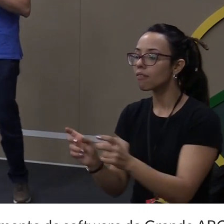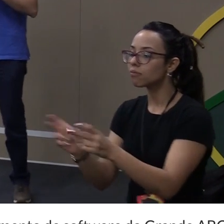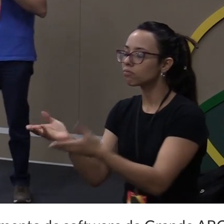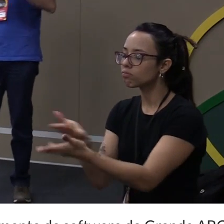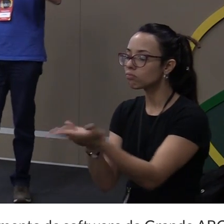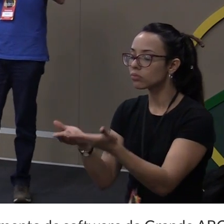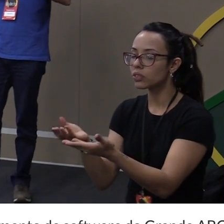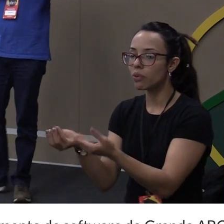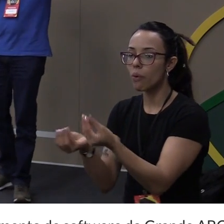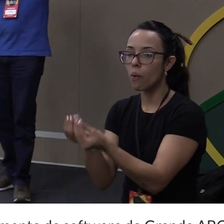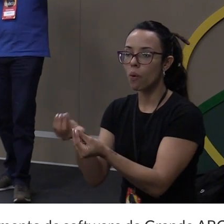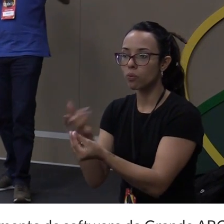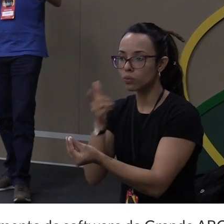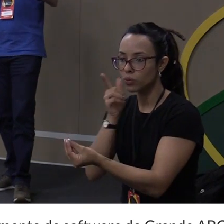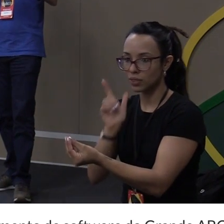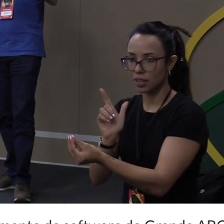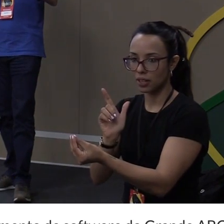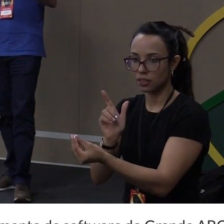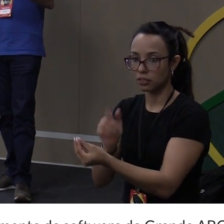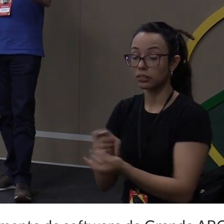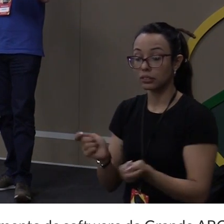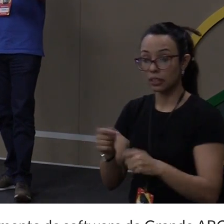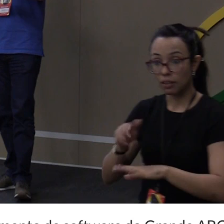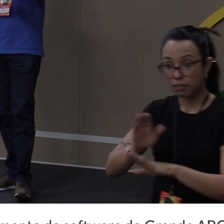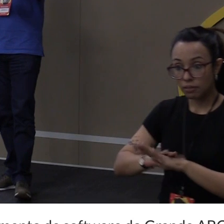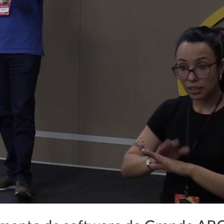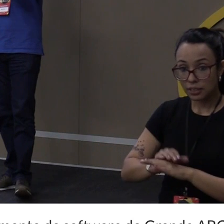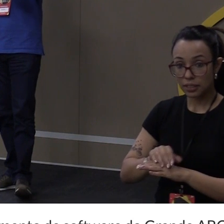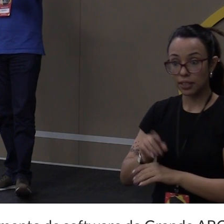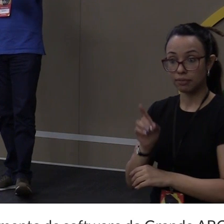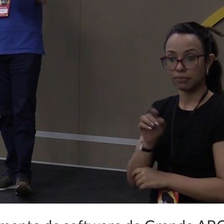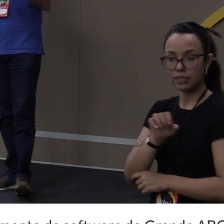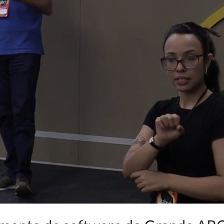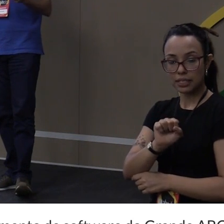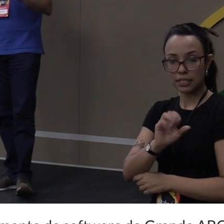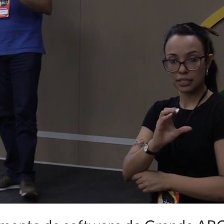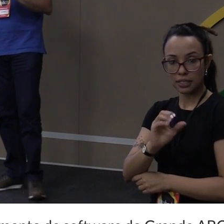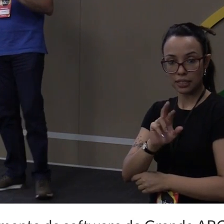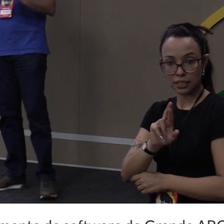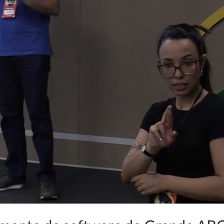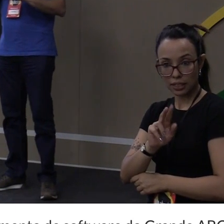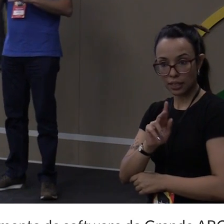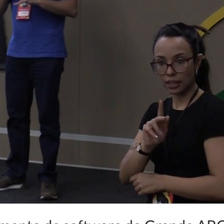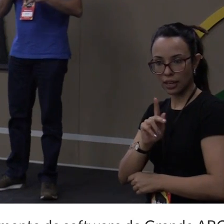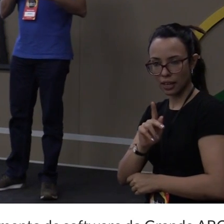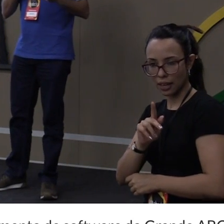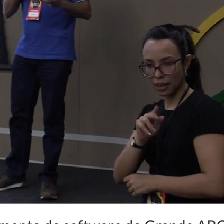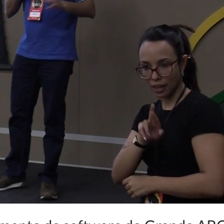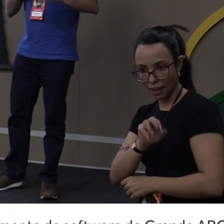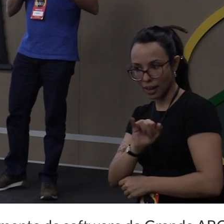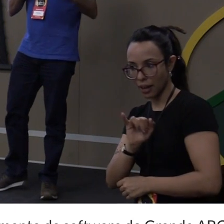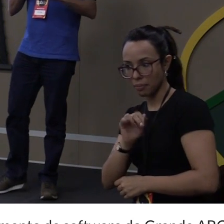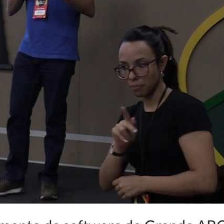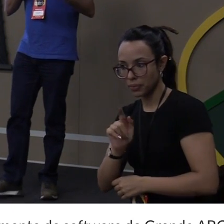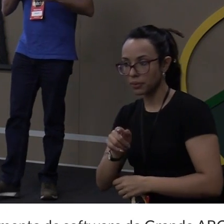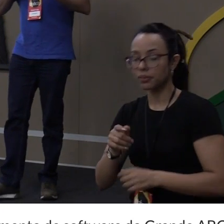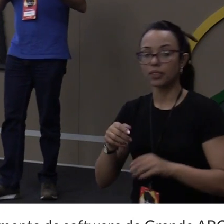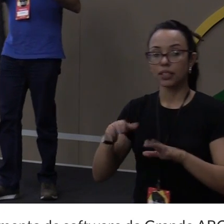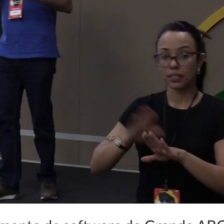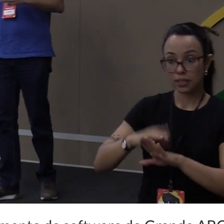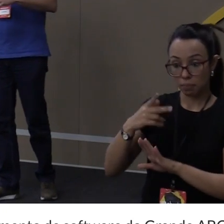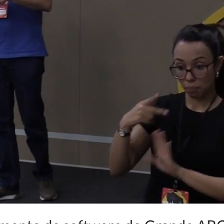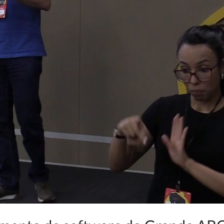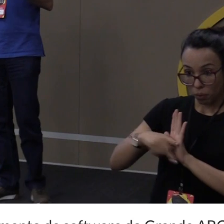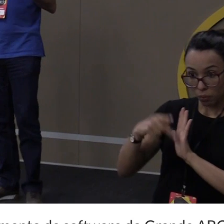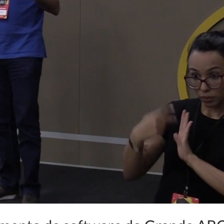produto. Então, eu posso fazer scrapping desses sites, obter essas informações e trabalhar em cima disso para poder fazer